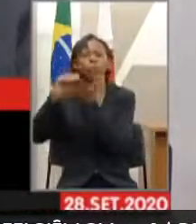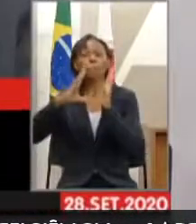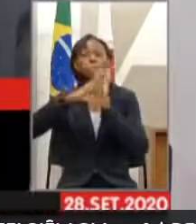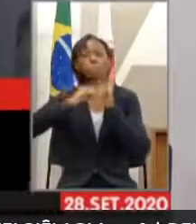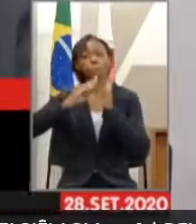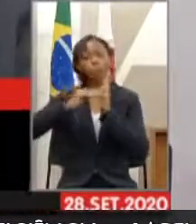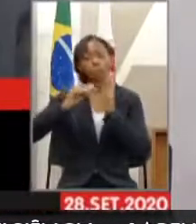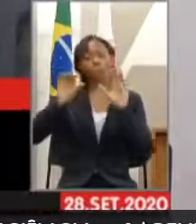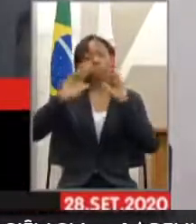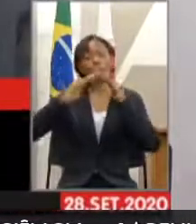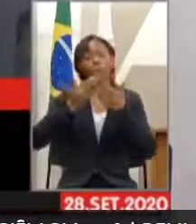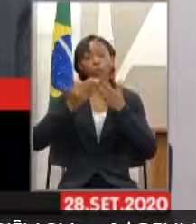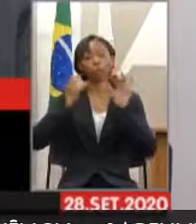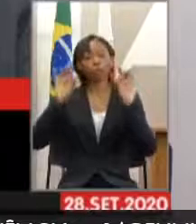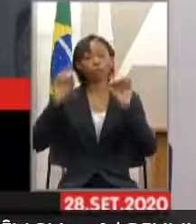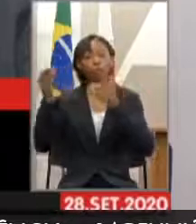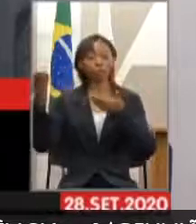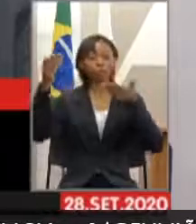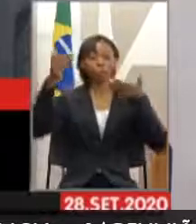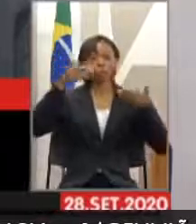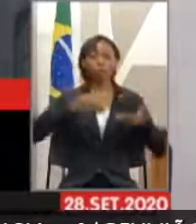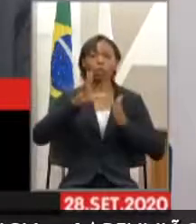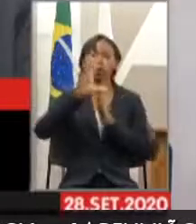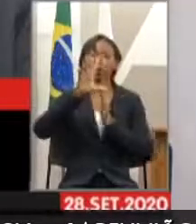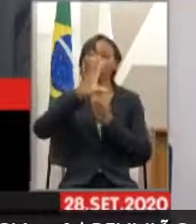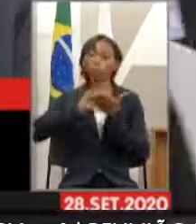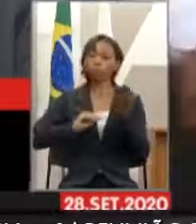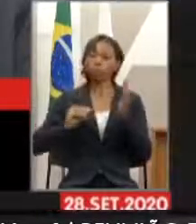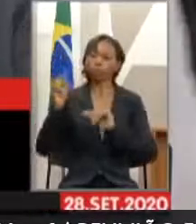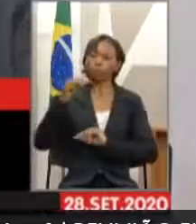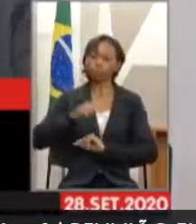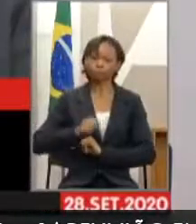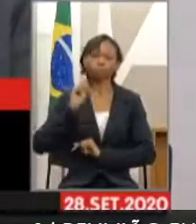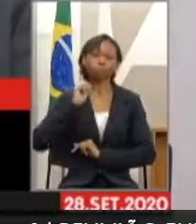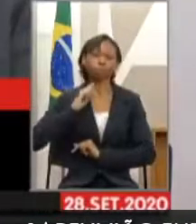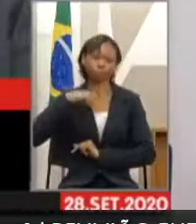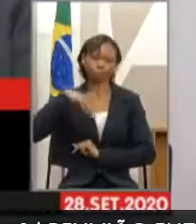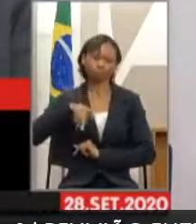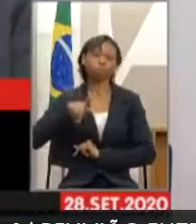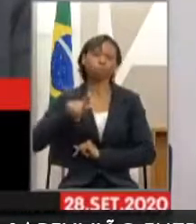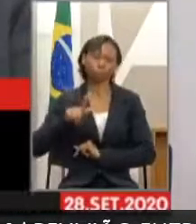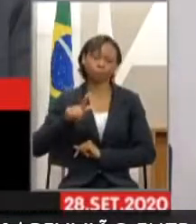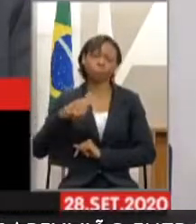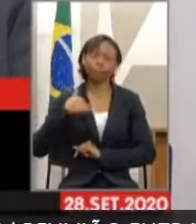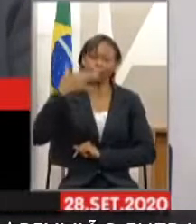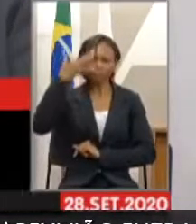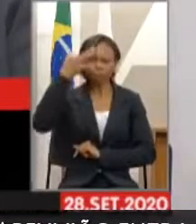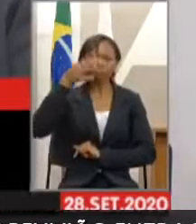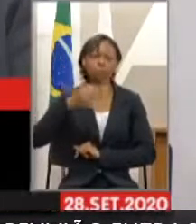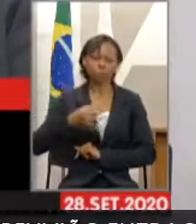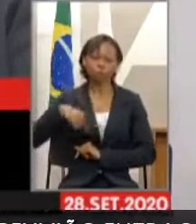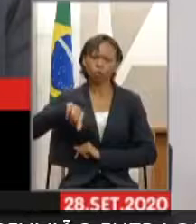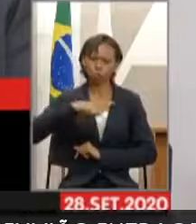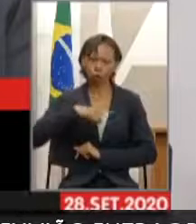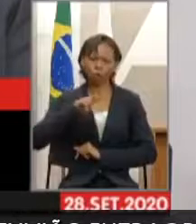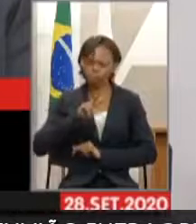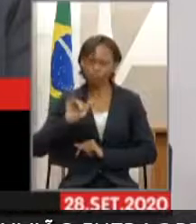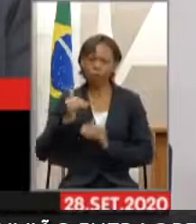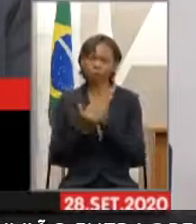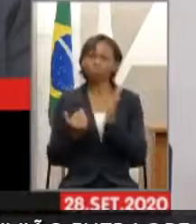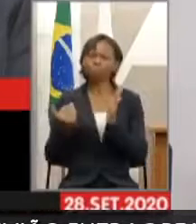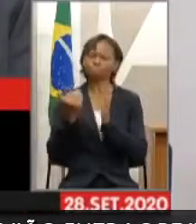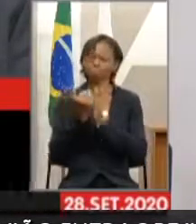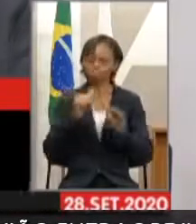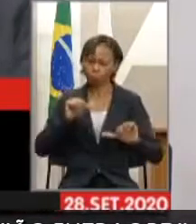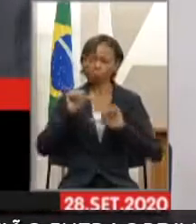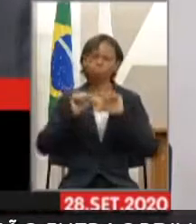estado de Minas Gerais. E temos certeza absoluta que nós vamos conseguir um outro patamar. A pandemia interrompeu um pouco